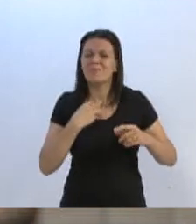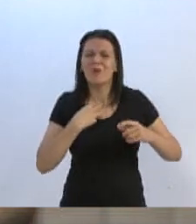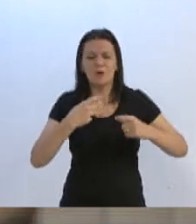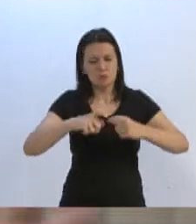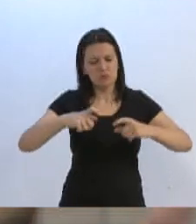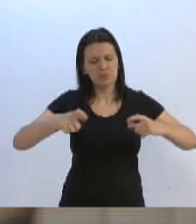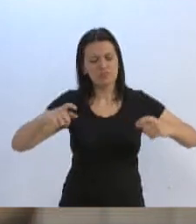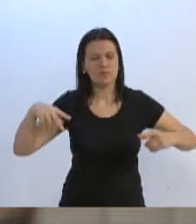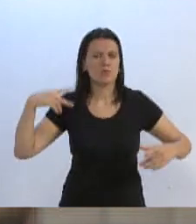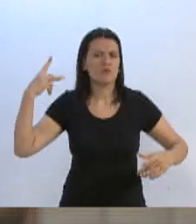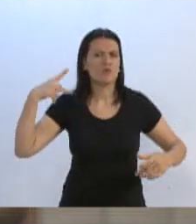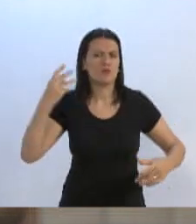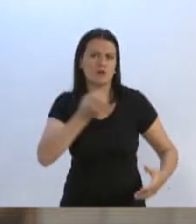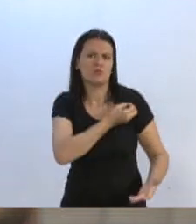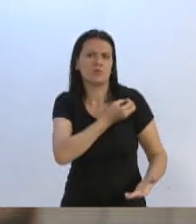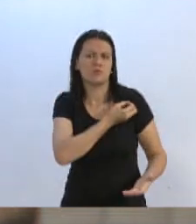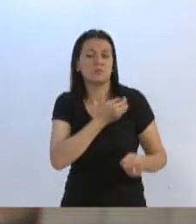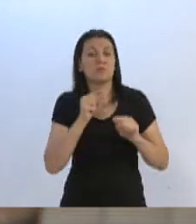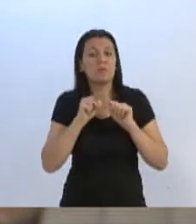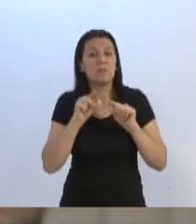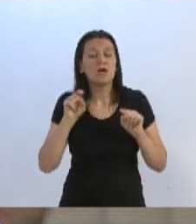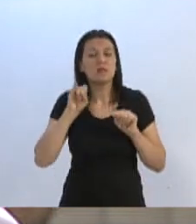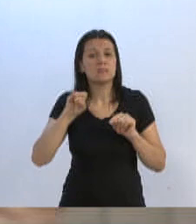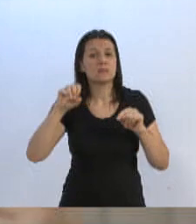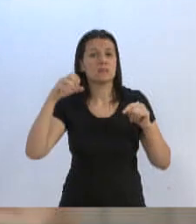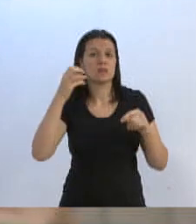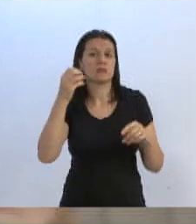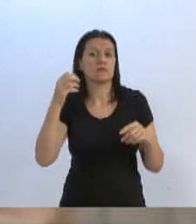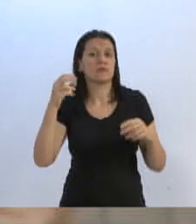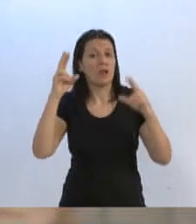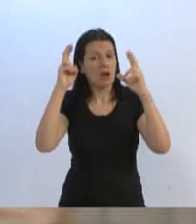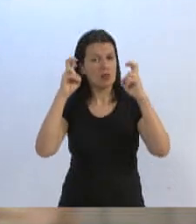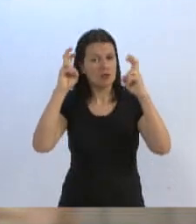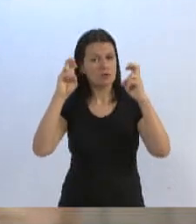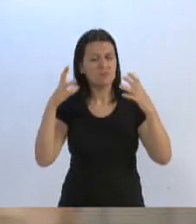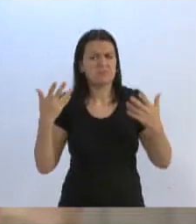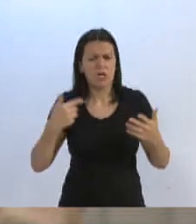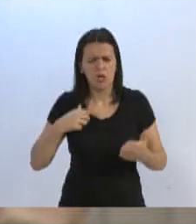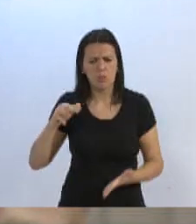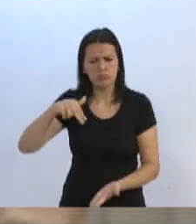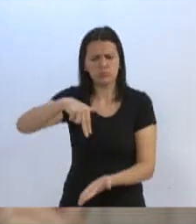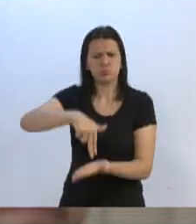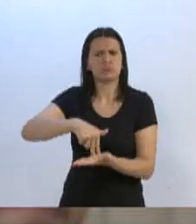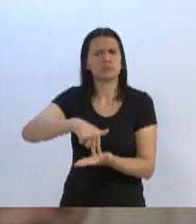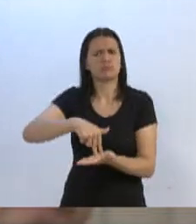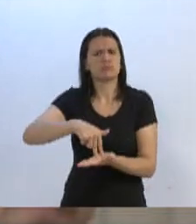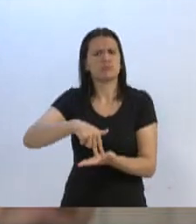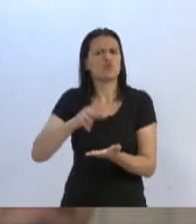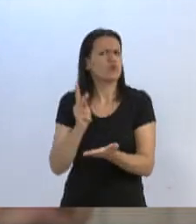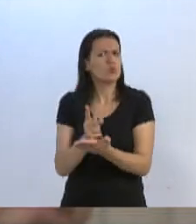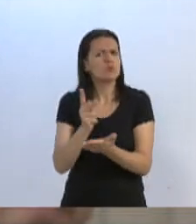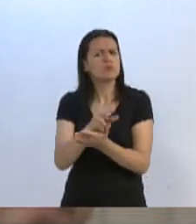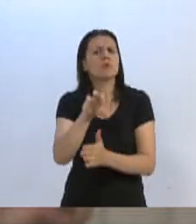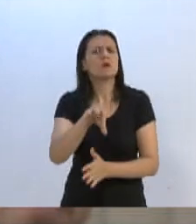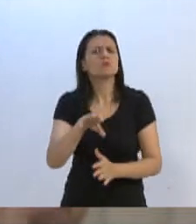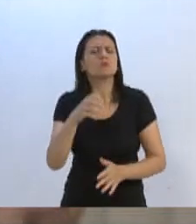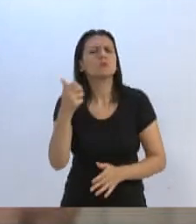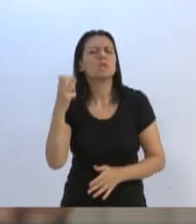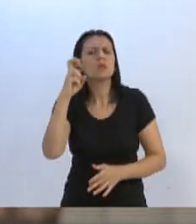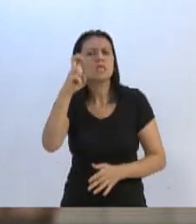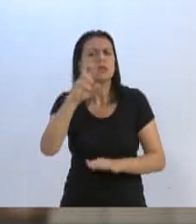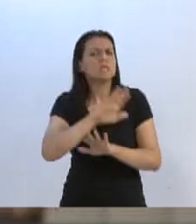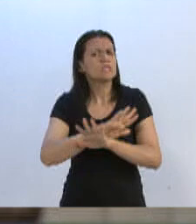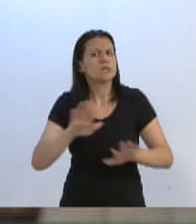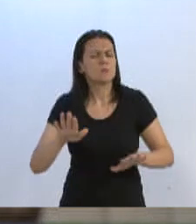vereadores. Agora, se esse assunto vier à tona, tenho firme a minha posição de não aumentar. Vamos continuar com 15. É